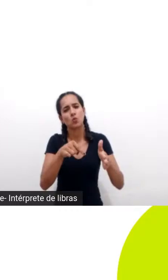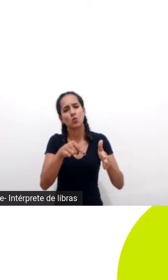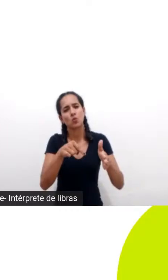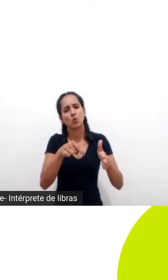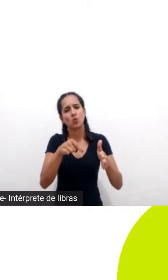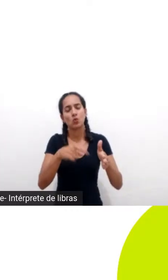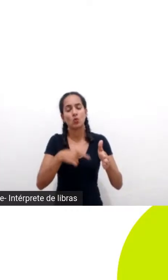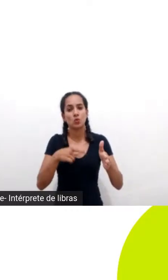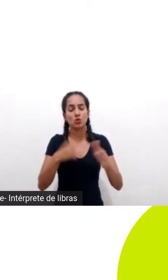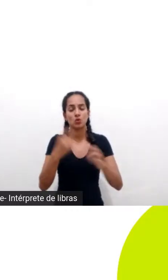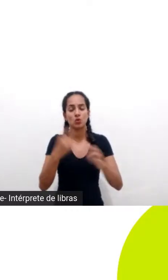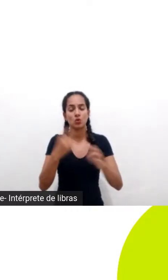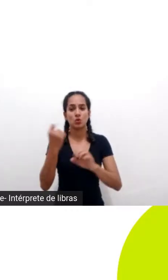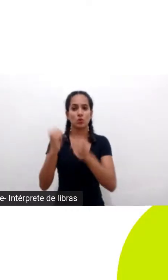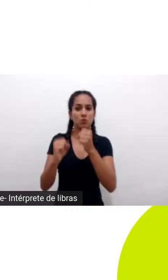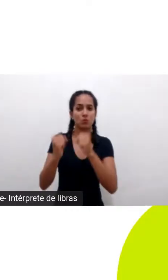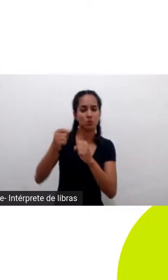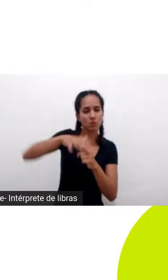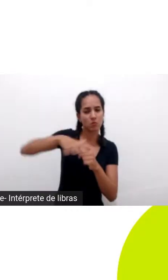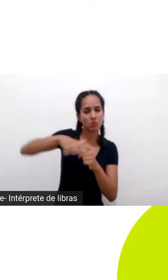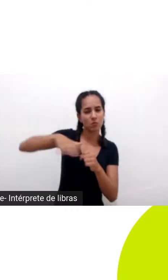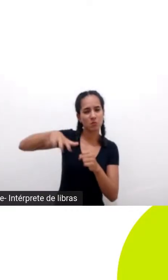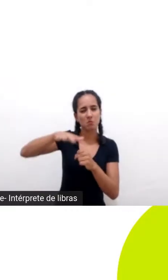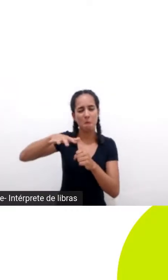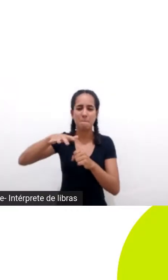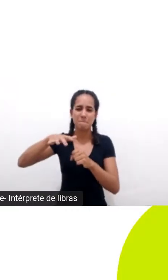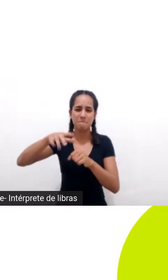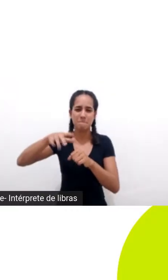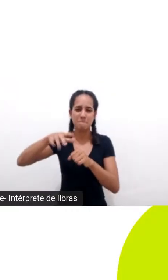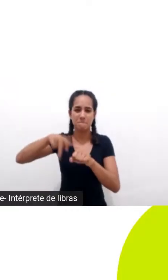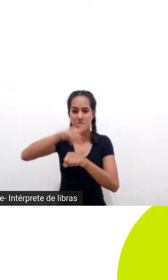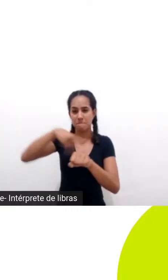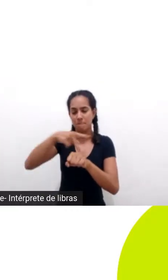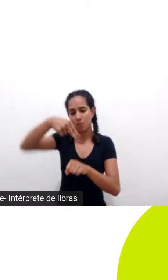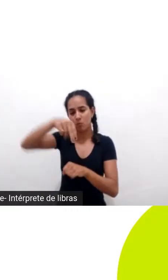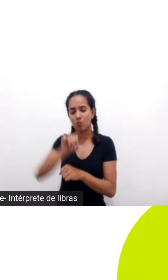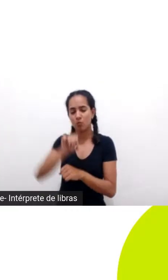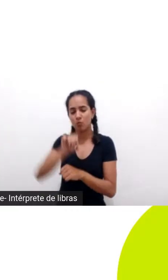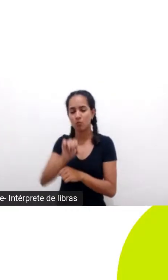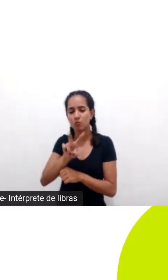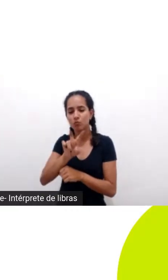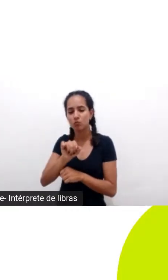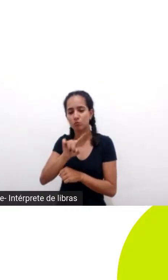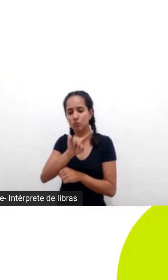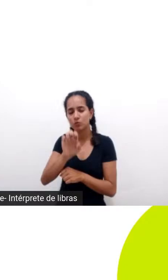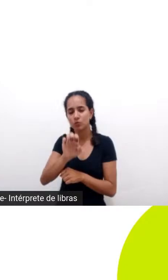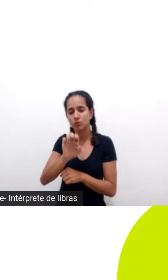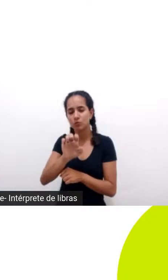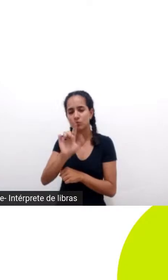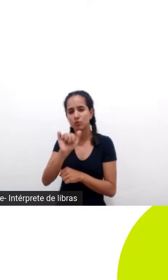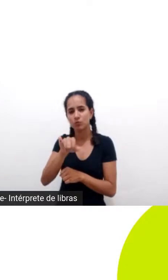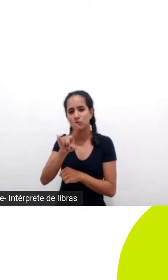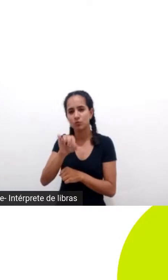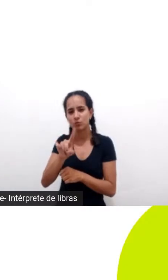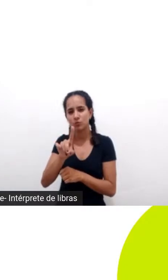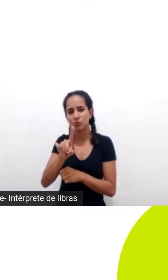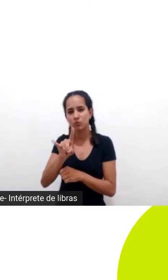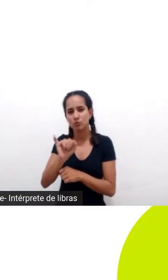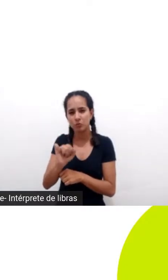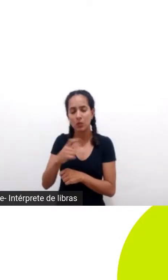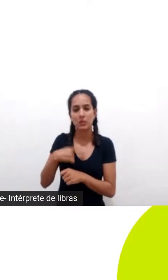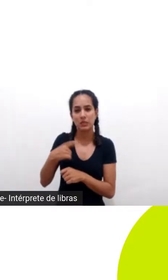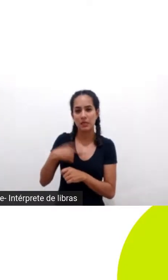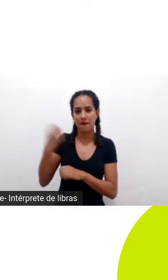na Nova Zelândia é isso mesmo então é como se o Tietê e o Pinheiros juntos eles processassem todas as fábricas que jogam lixo